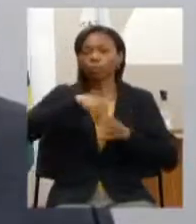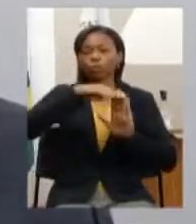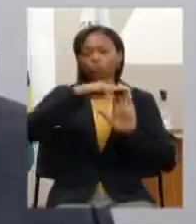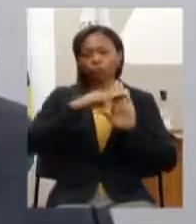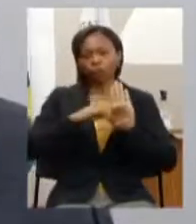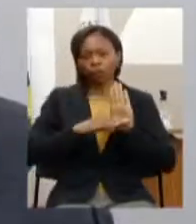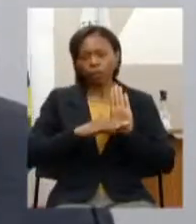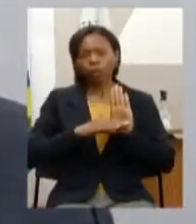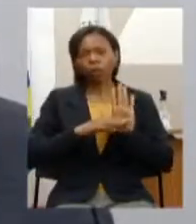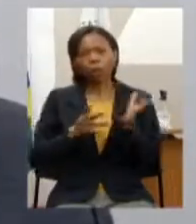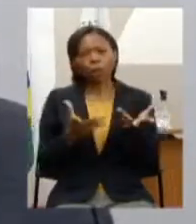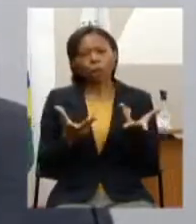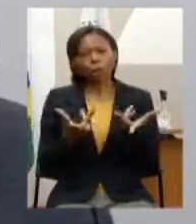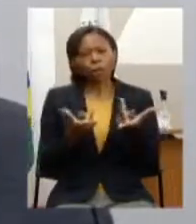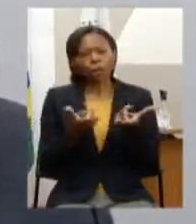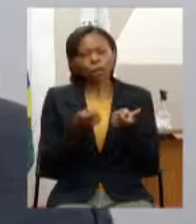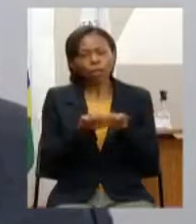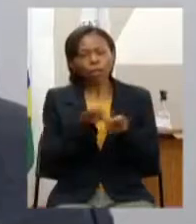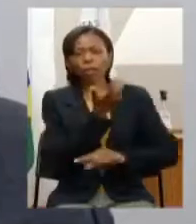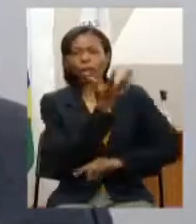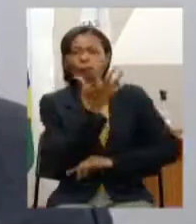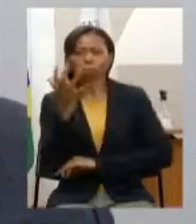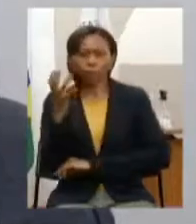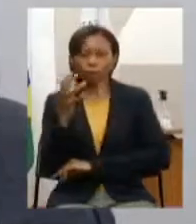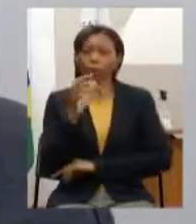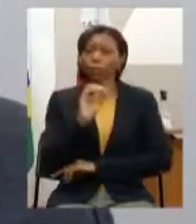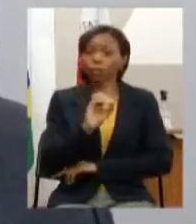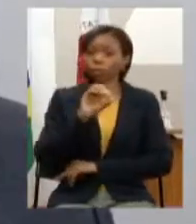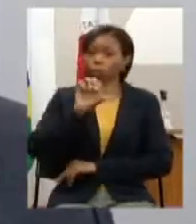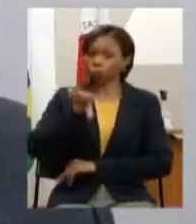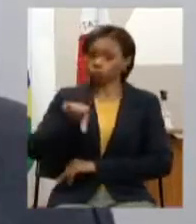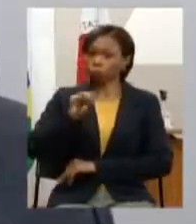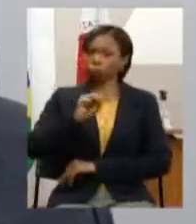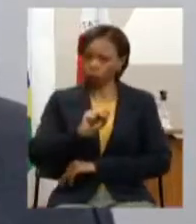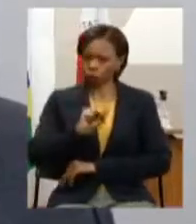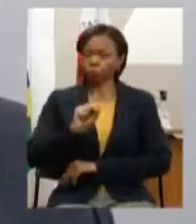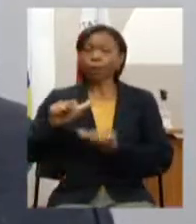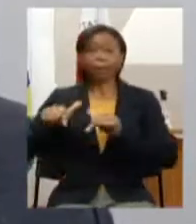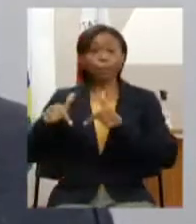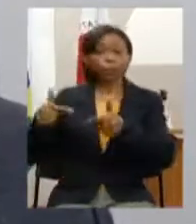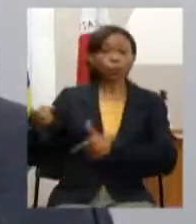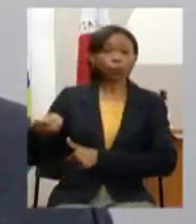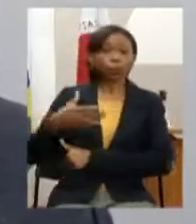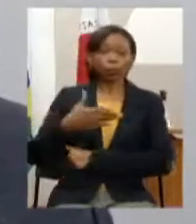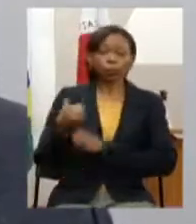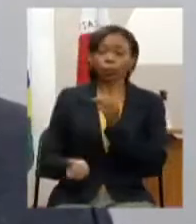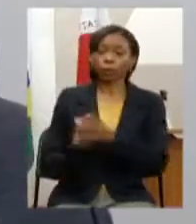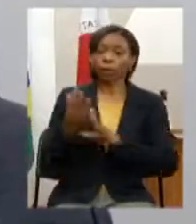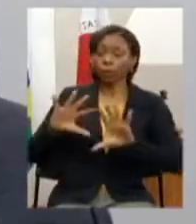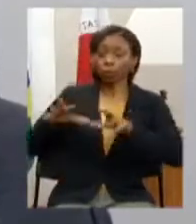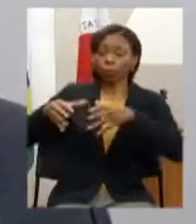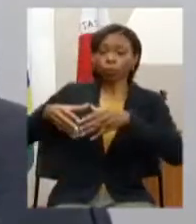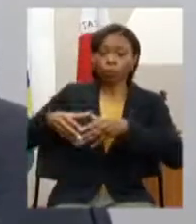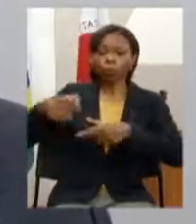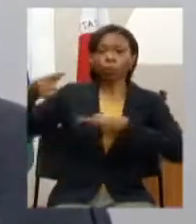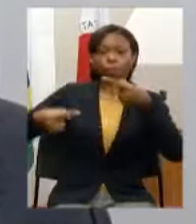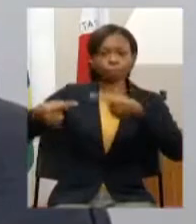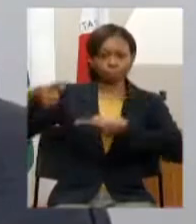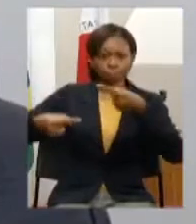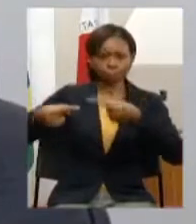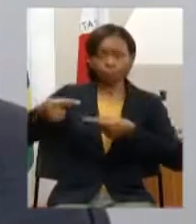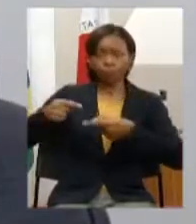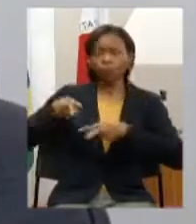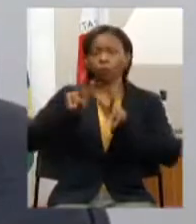ambiental de número 098 ação nova criação de um comitê deliberativo para discussão dos efeitos